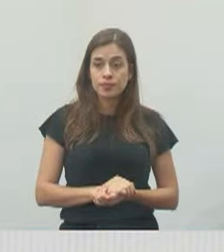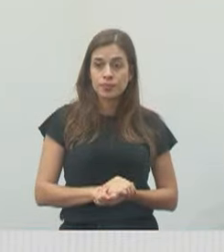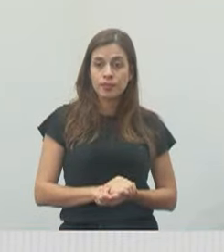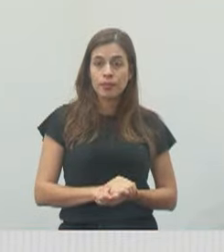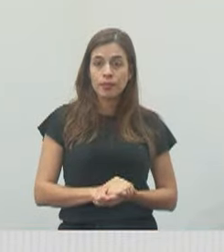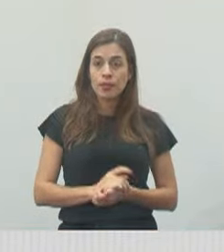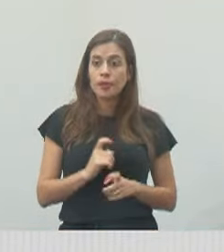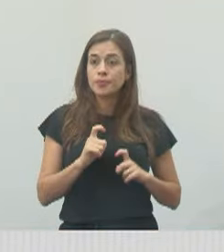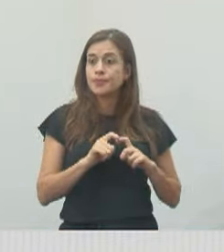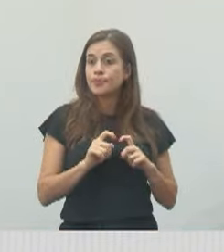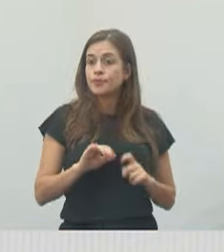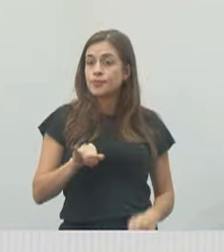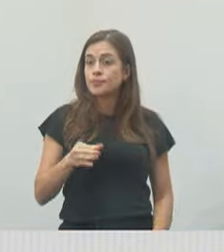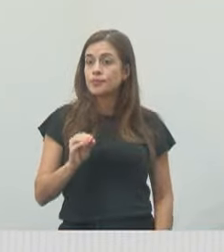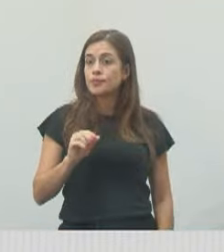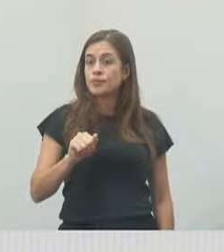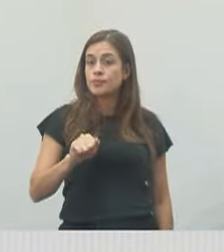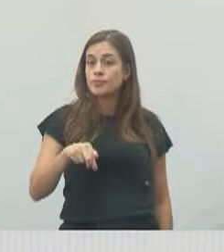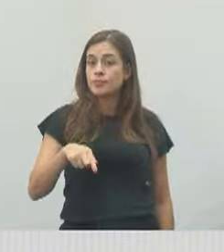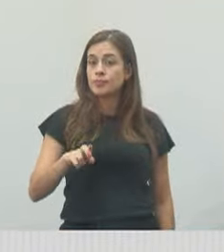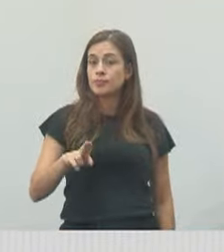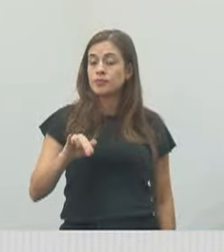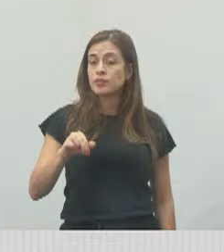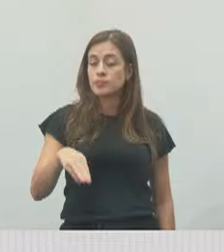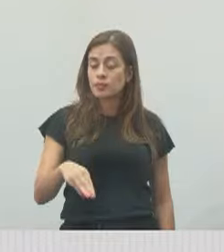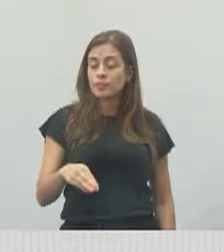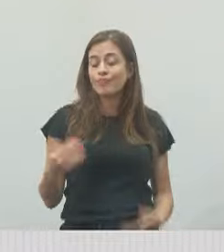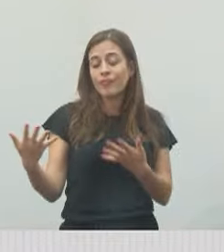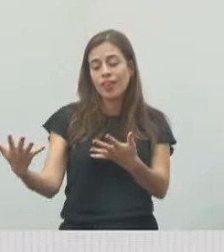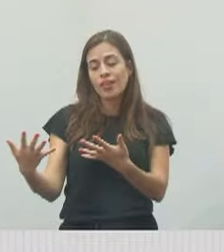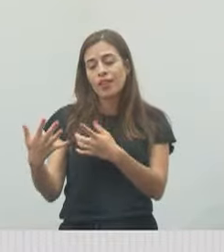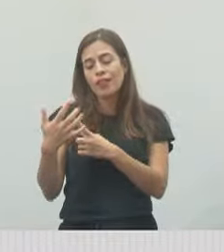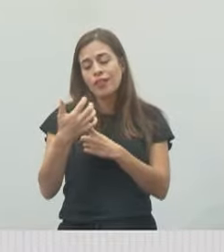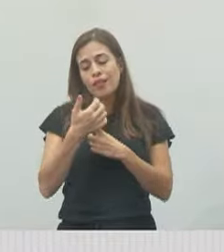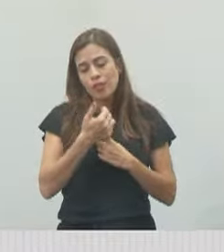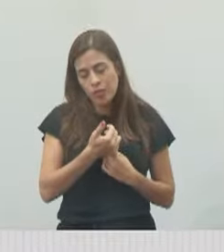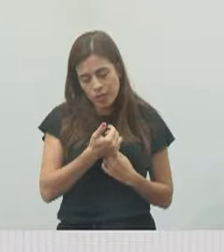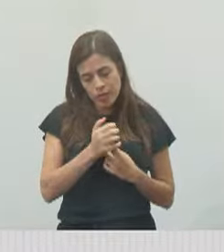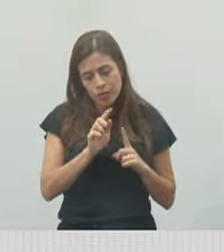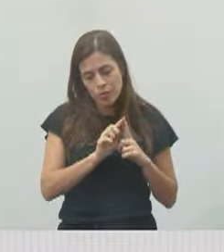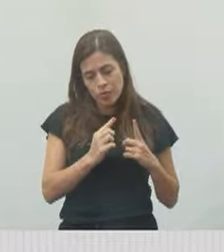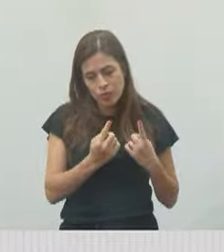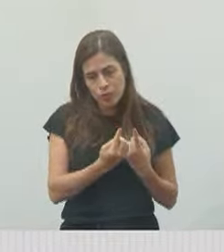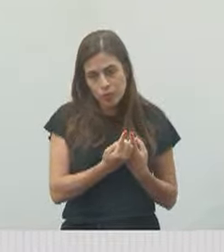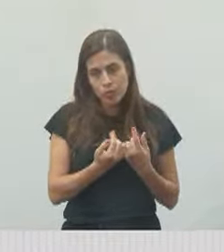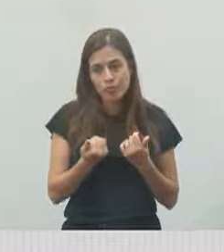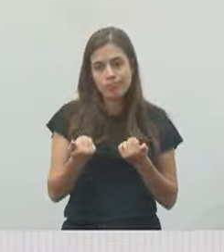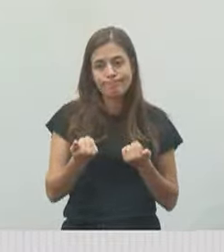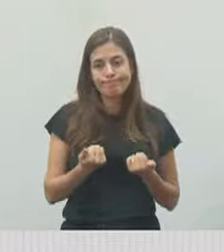nos acolheu ao grupo do Podemos.